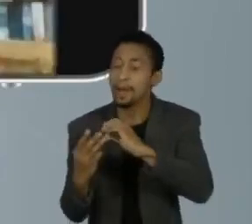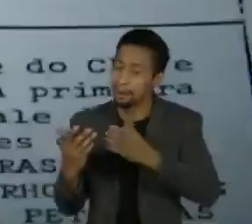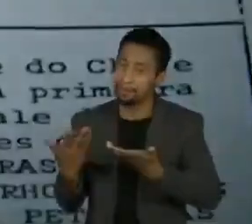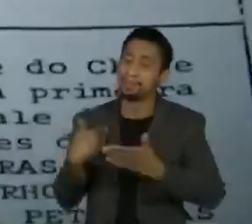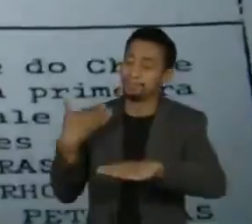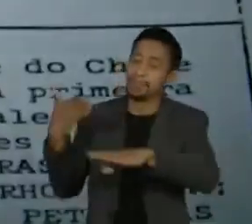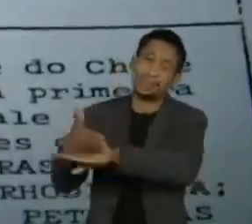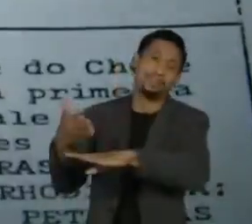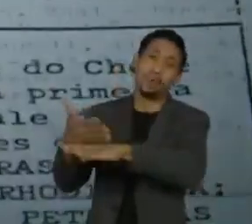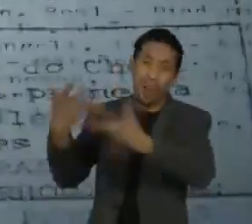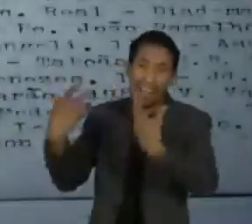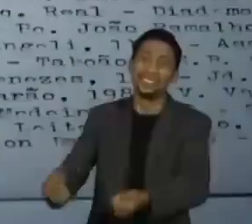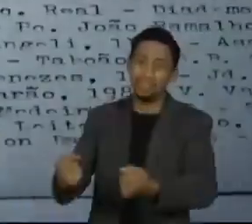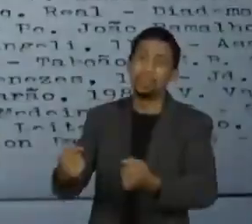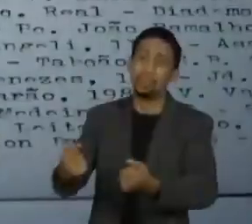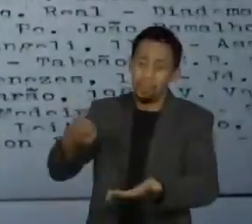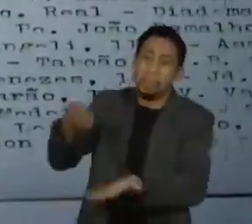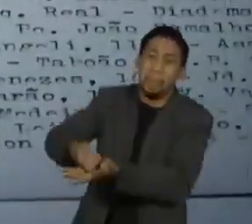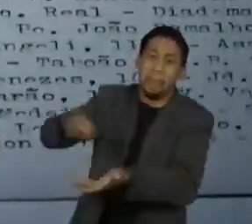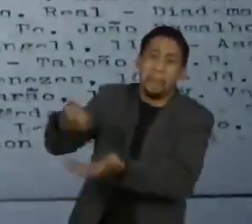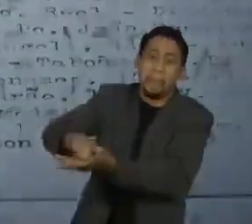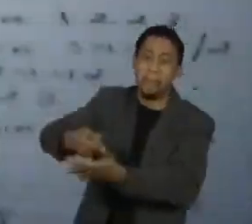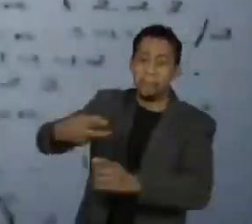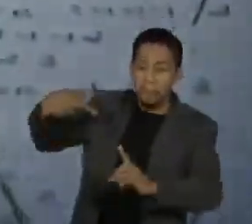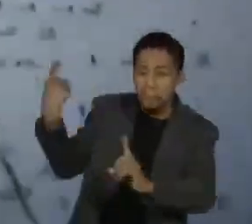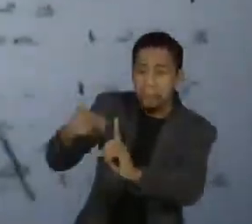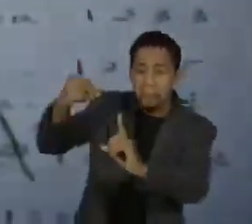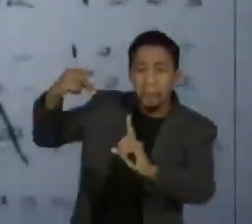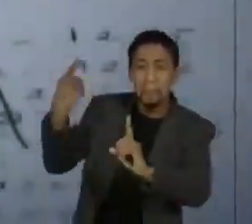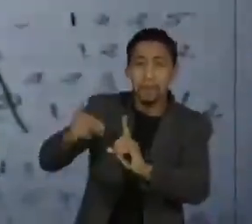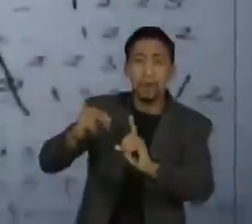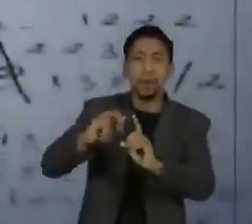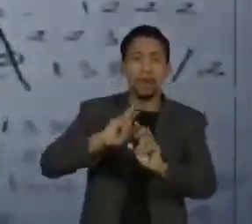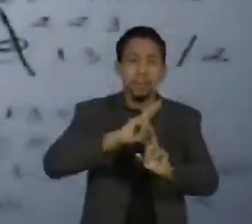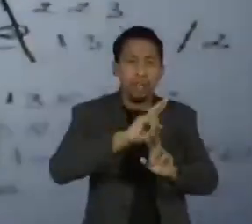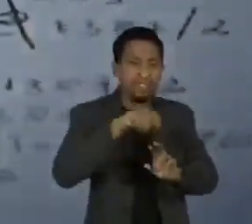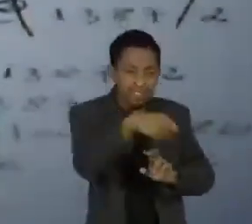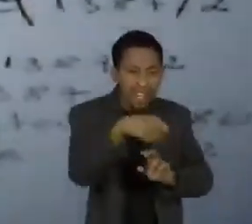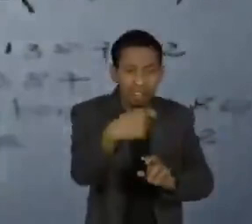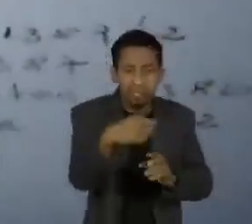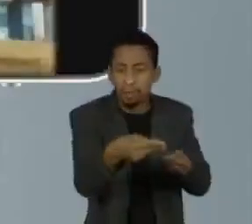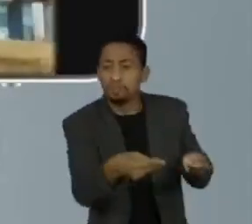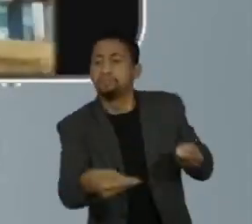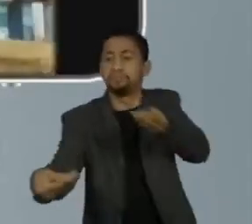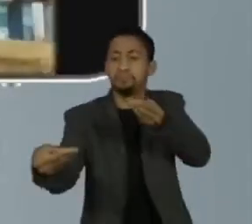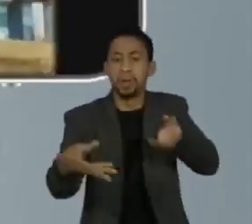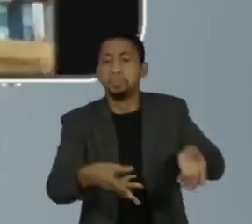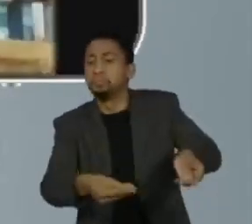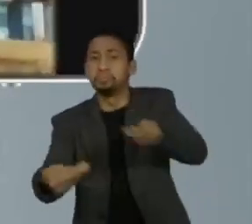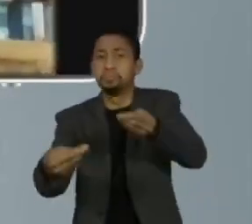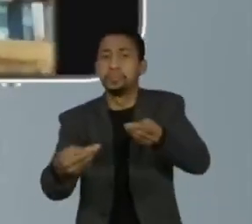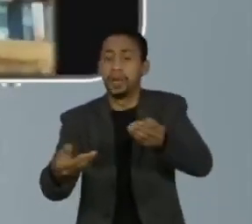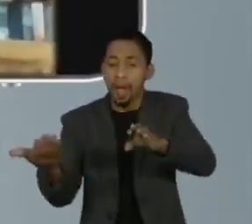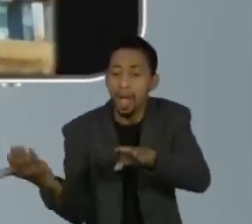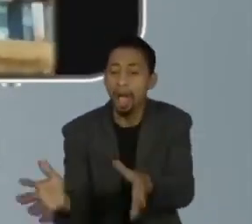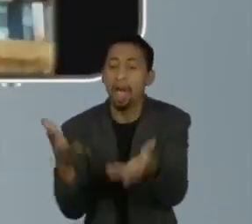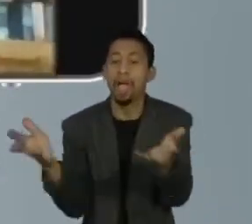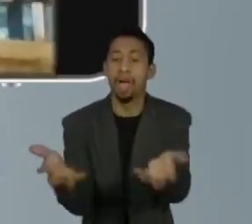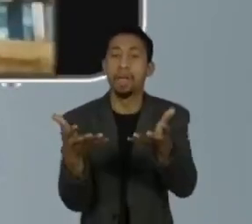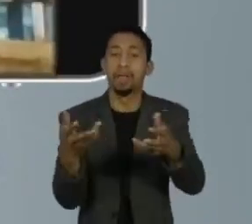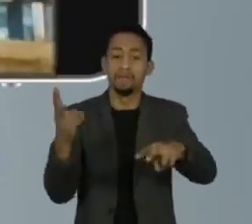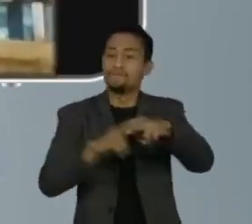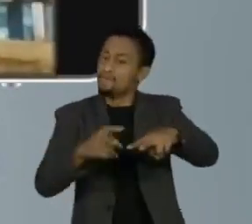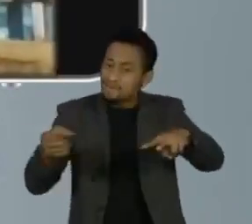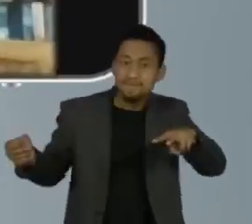algumas vezes. Mandando nomes de pessoas para o DOPS ou para SNI, ajudando a prender dentro da